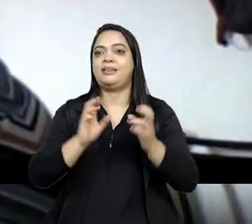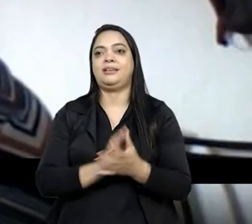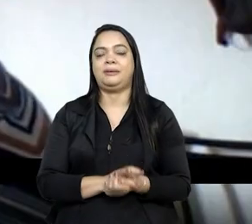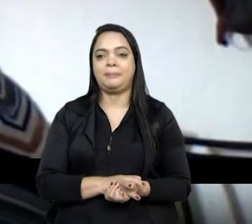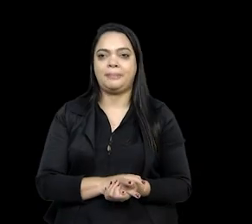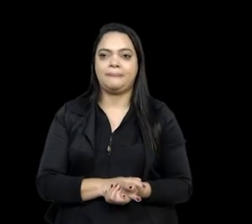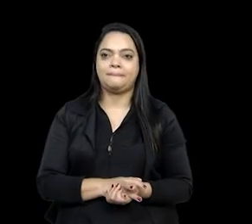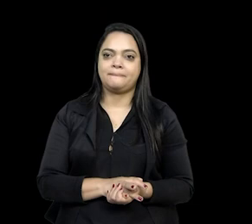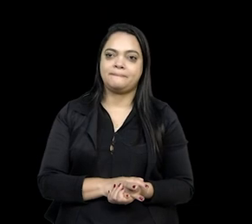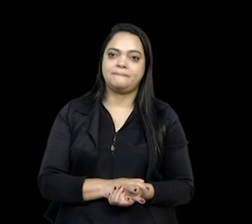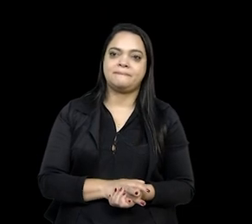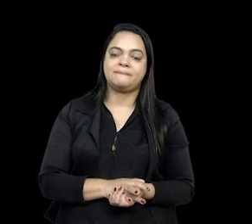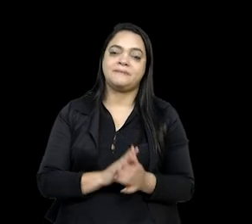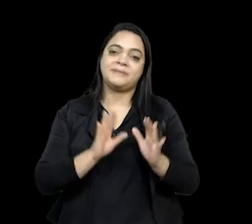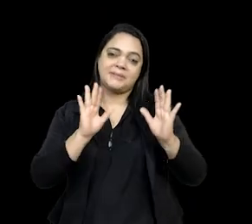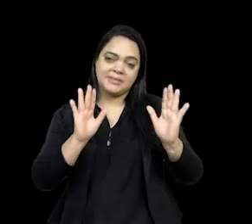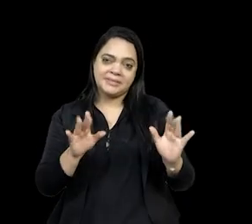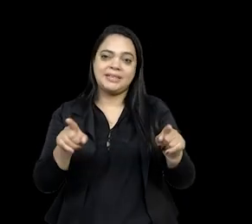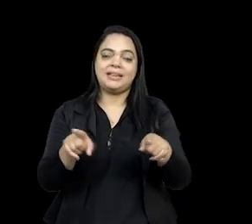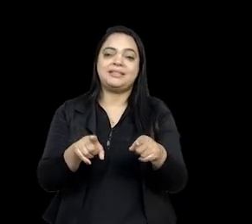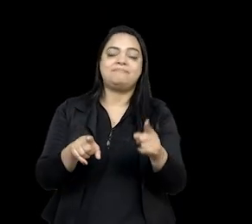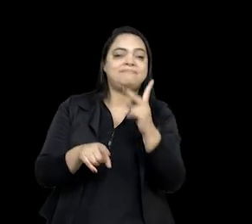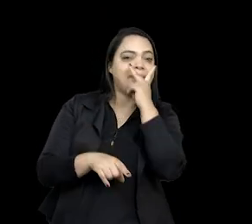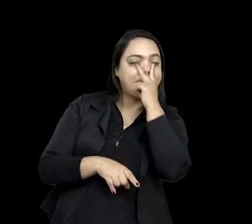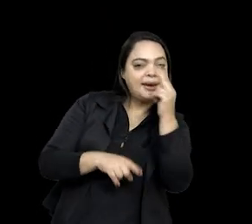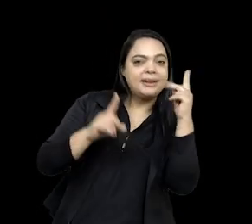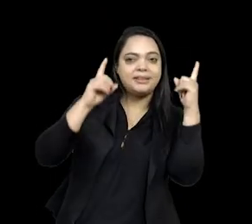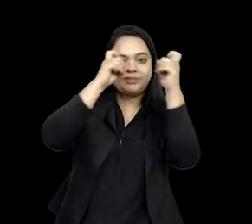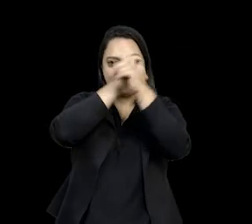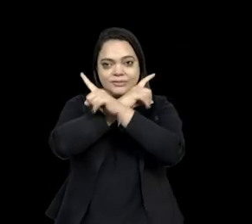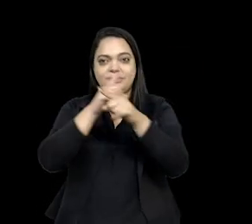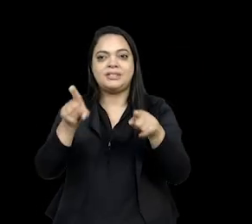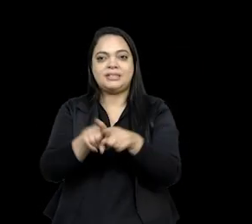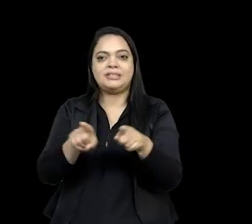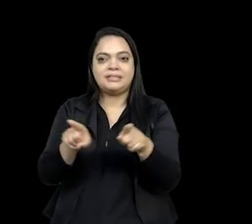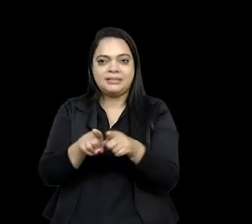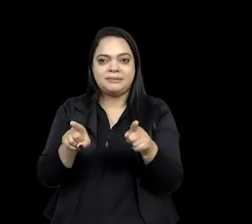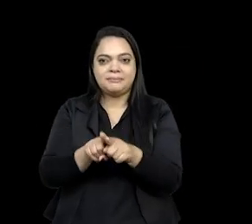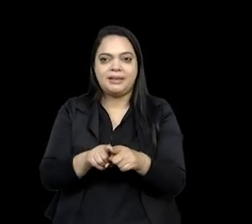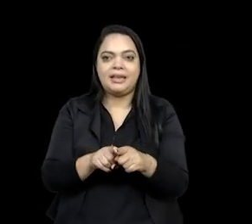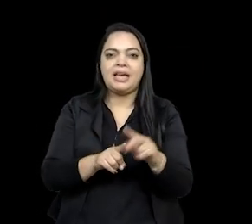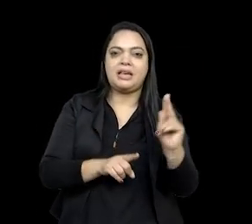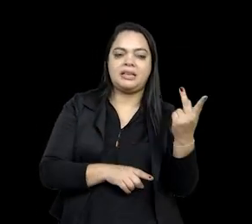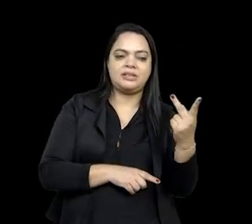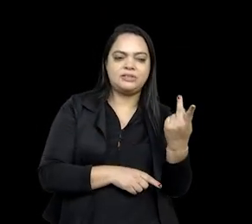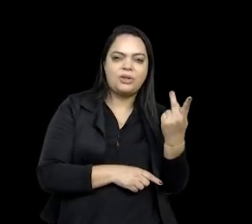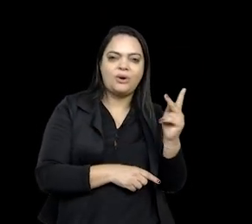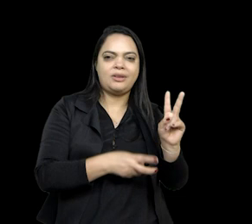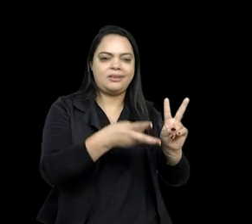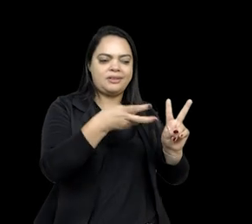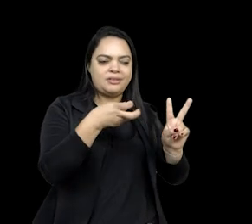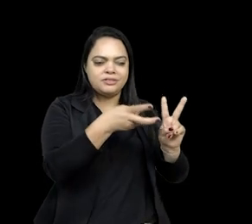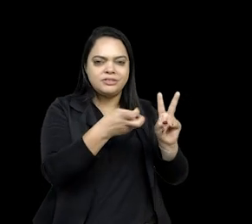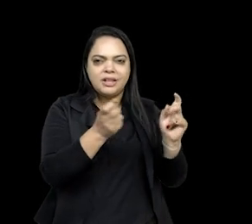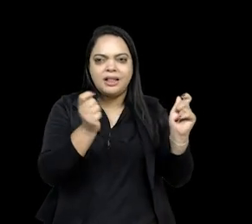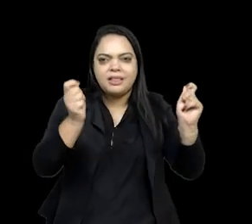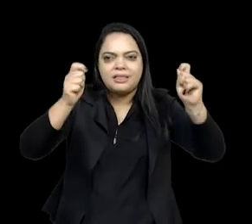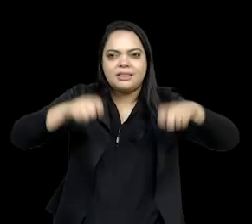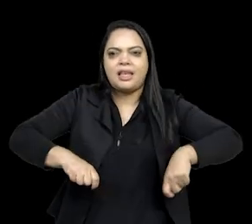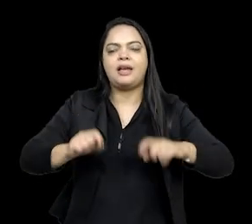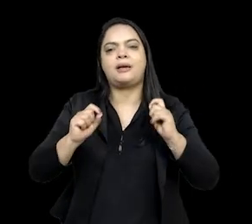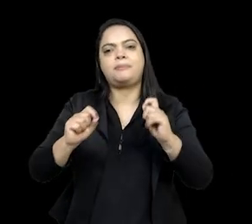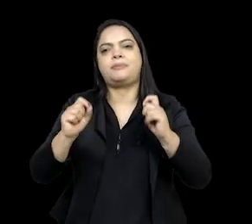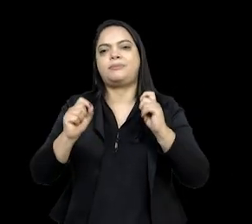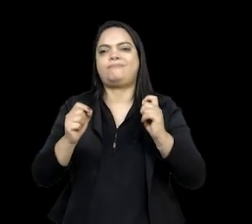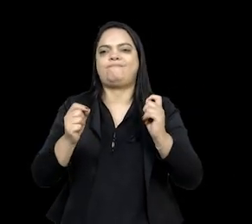Mas, ao mesmo tempo que eu acho que é muito difícil, eu acho que tratar de história indígena, a gente tem a possibilidade de trabalhar